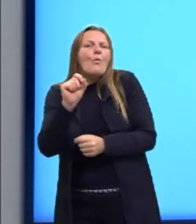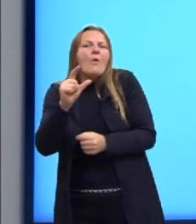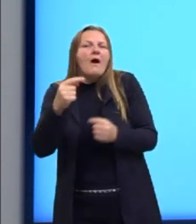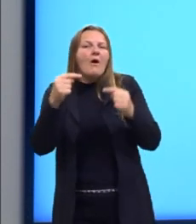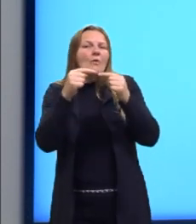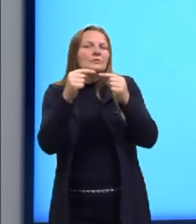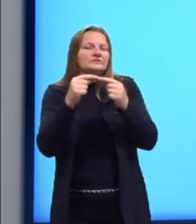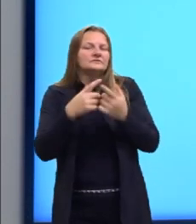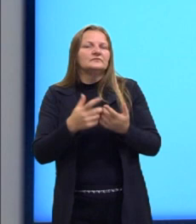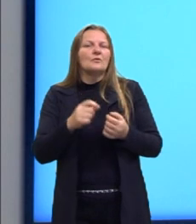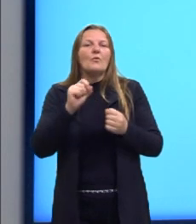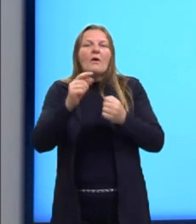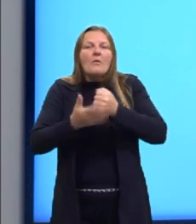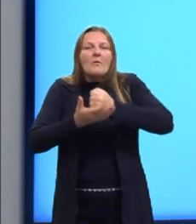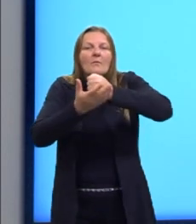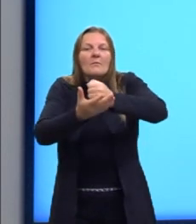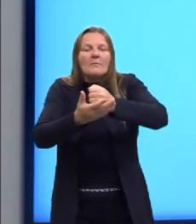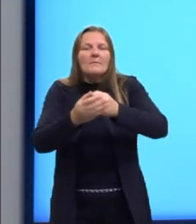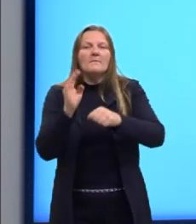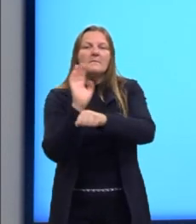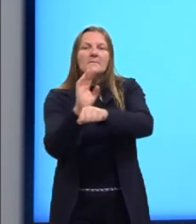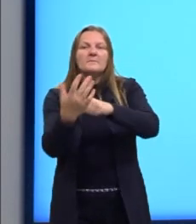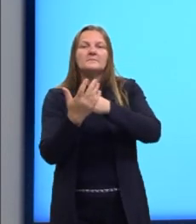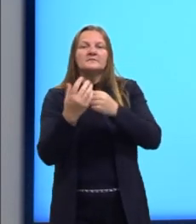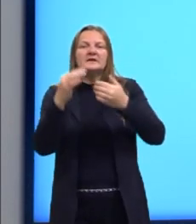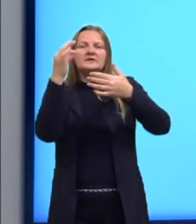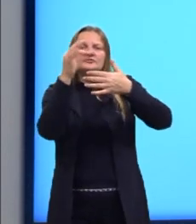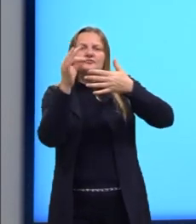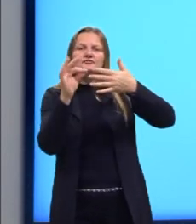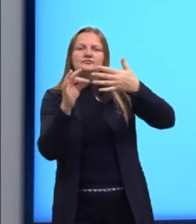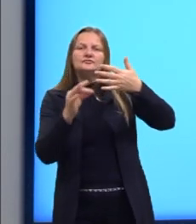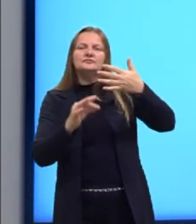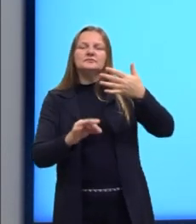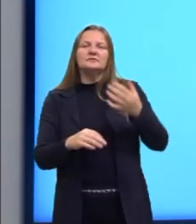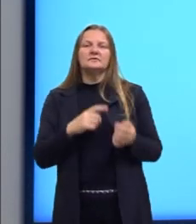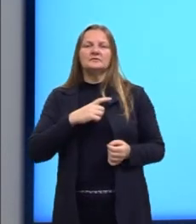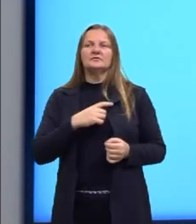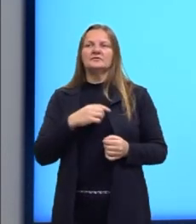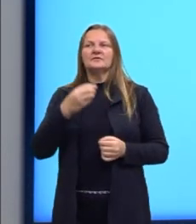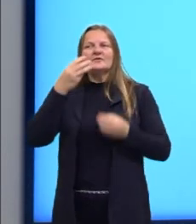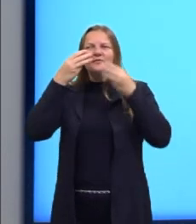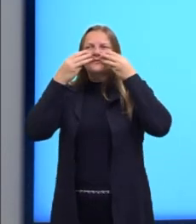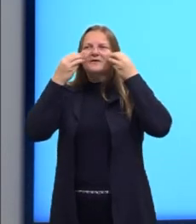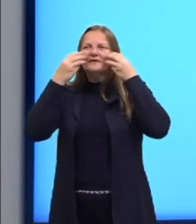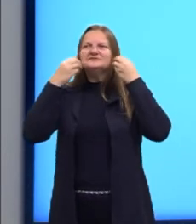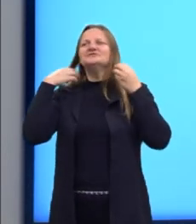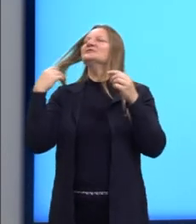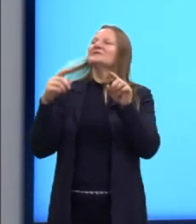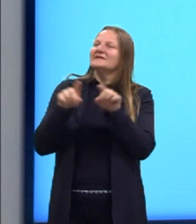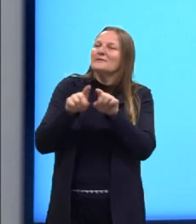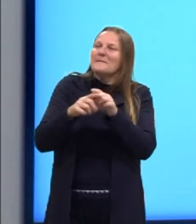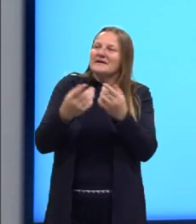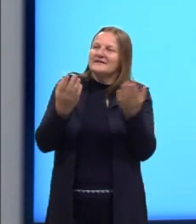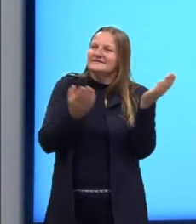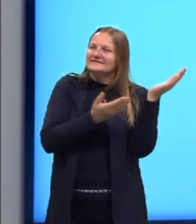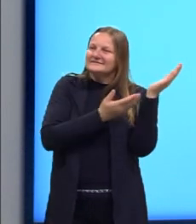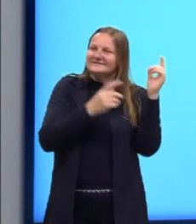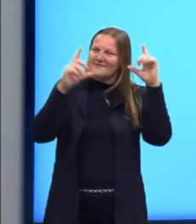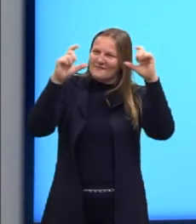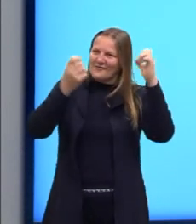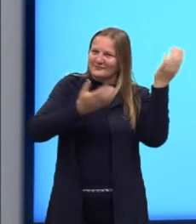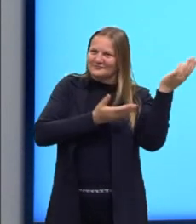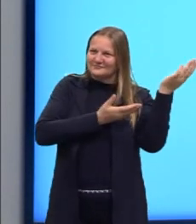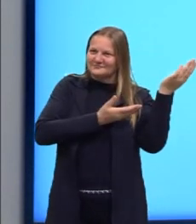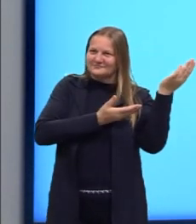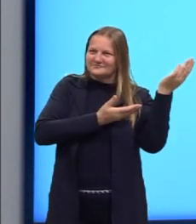esses benefícios e o detalhamento. Eu tenho aqui um outro gatinho também, nesse slide, mais este.